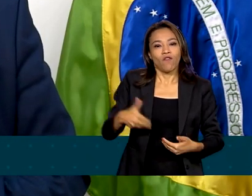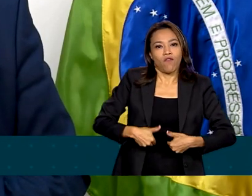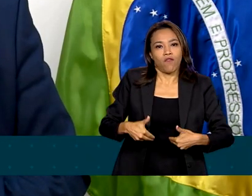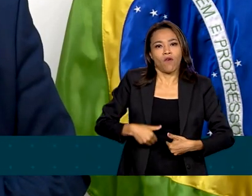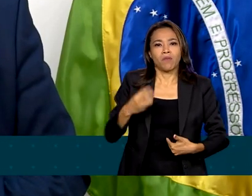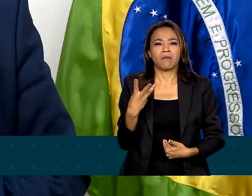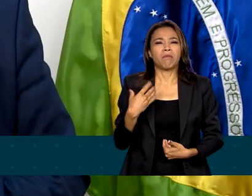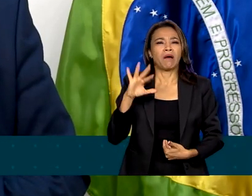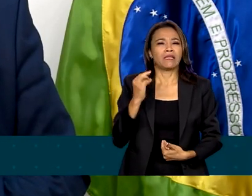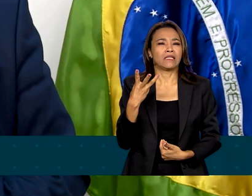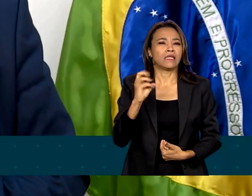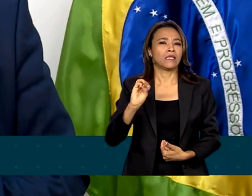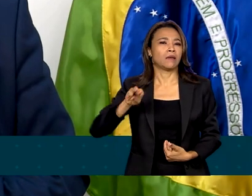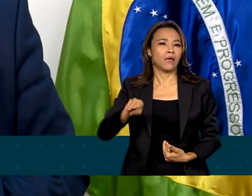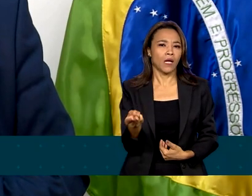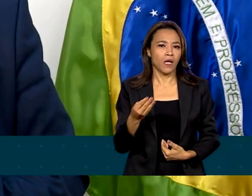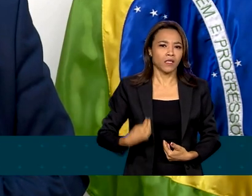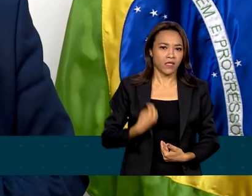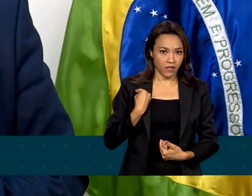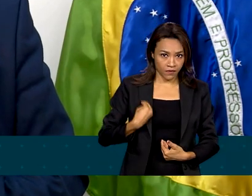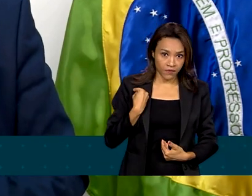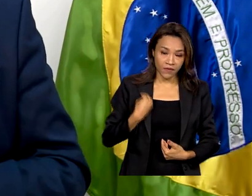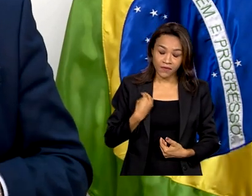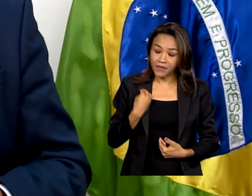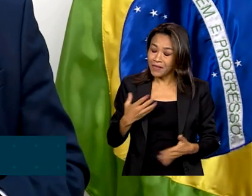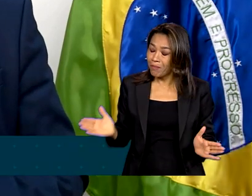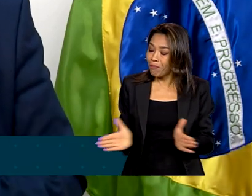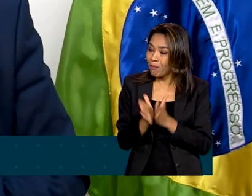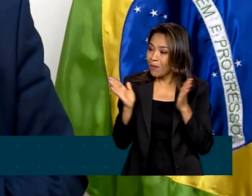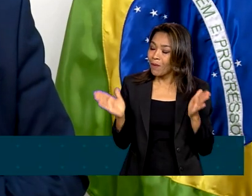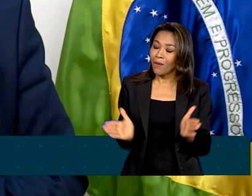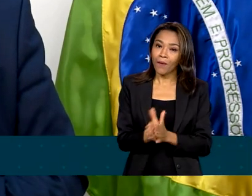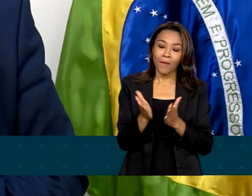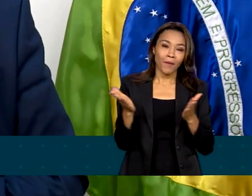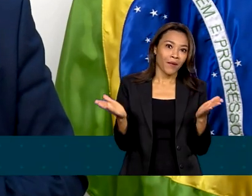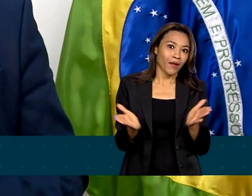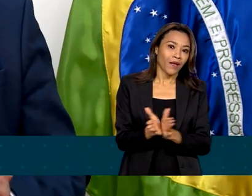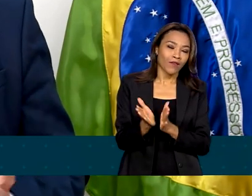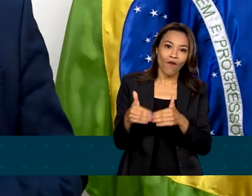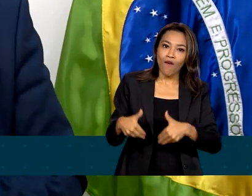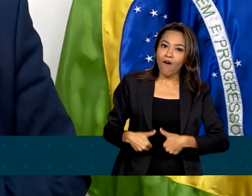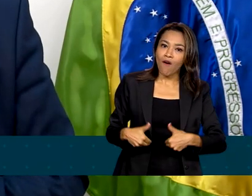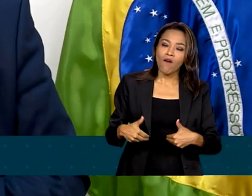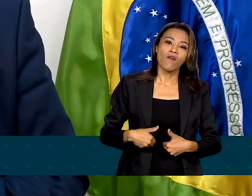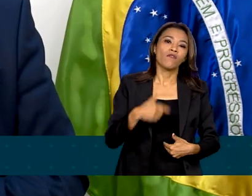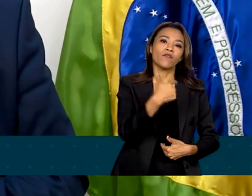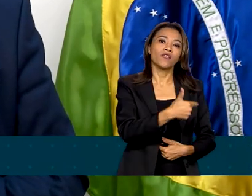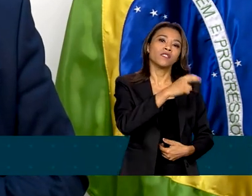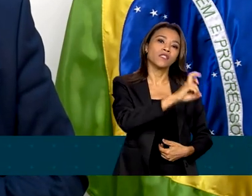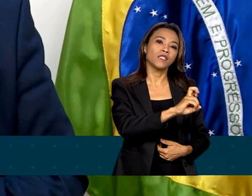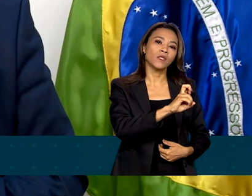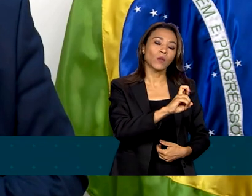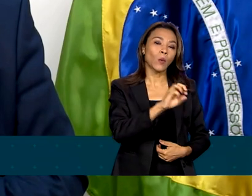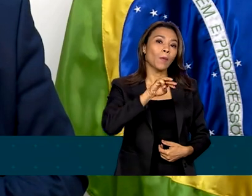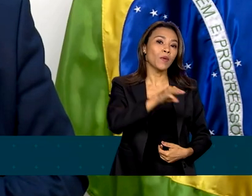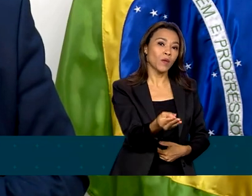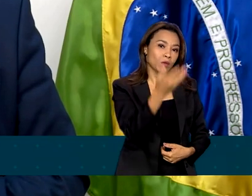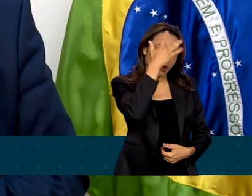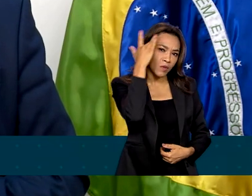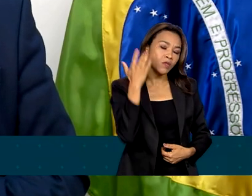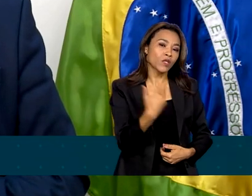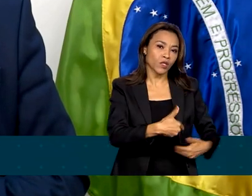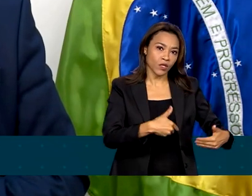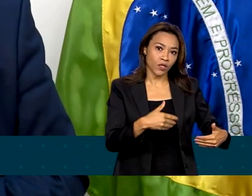de pessoas que estão fossilizadas na miséria absoluta hoje, passando fome. São 125 milhões de pessoas que sofrem algum tipo